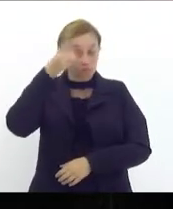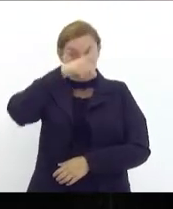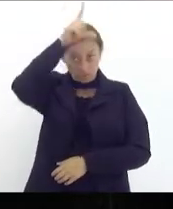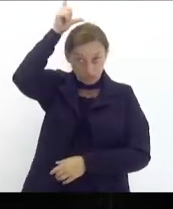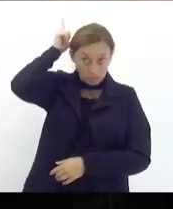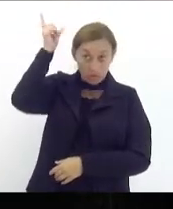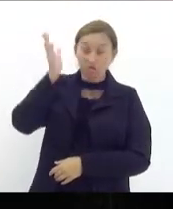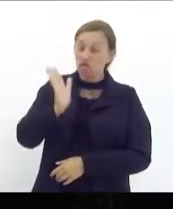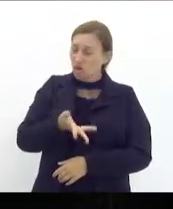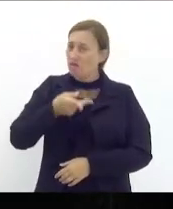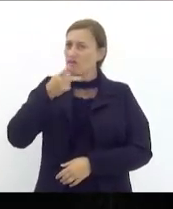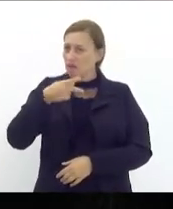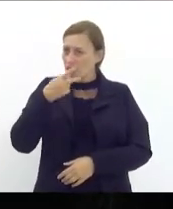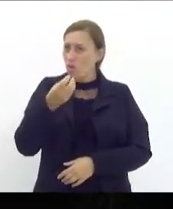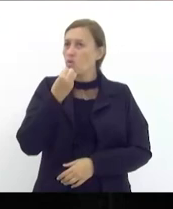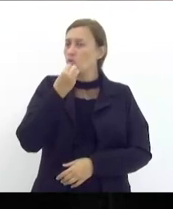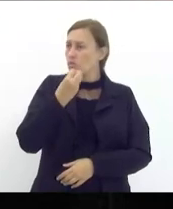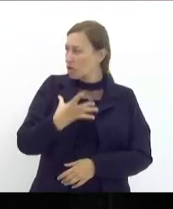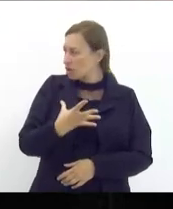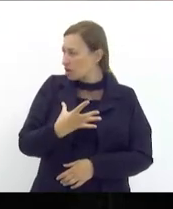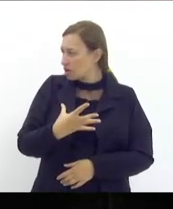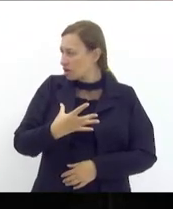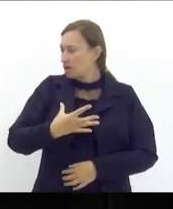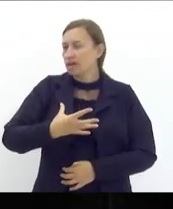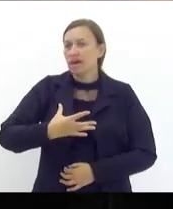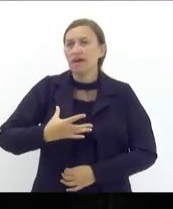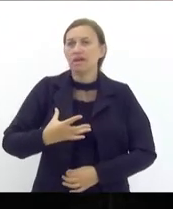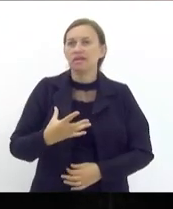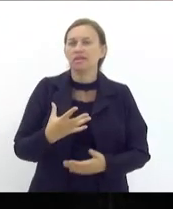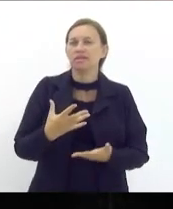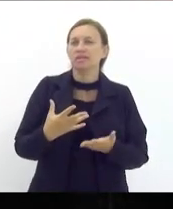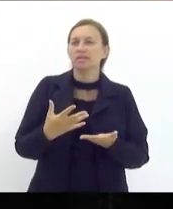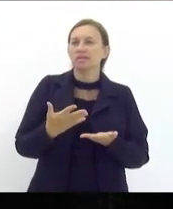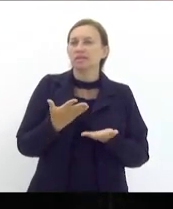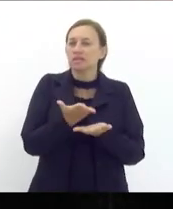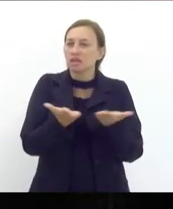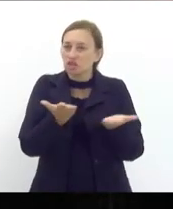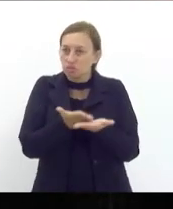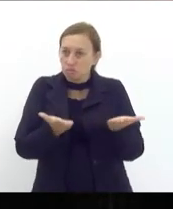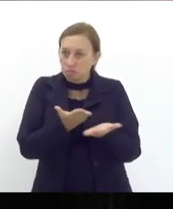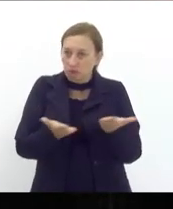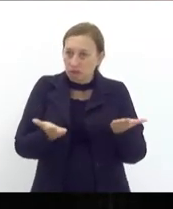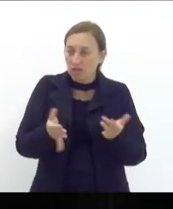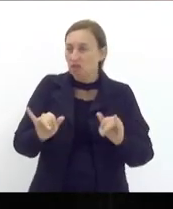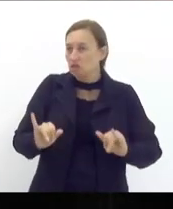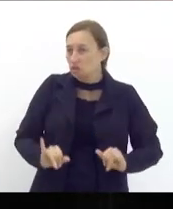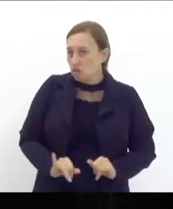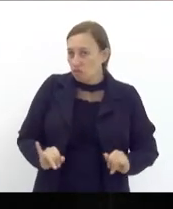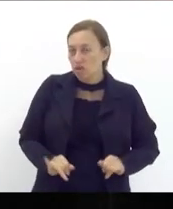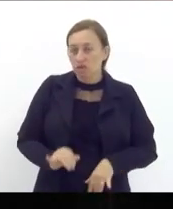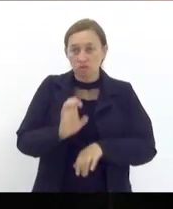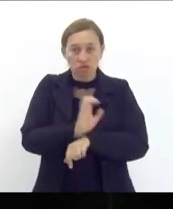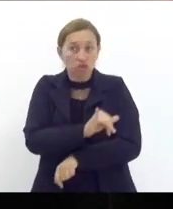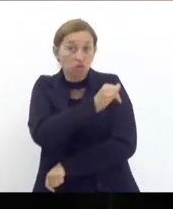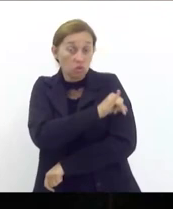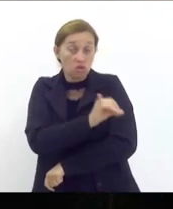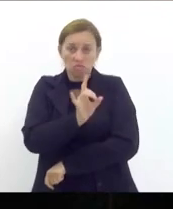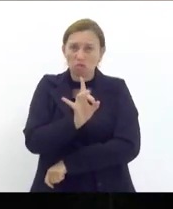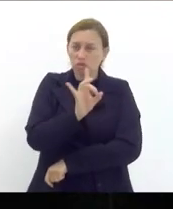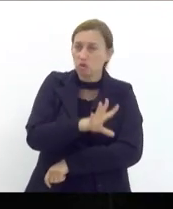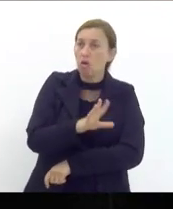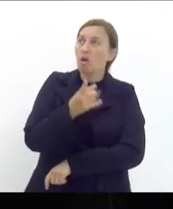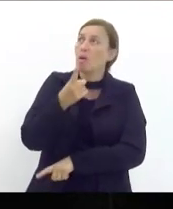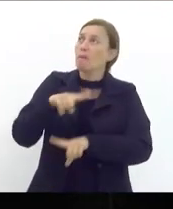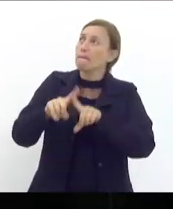Correia da Rocha falou muito bem a respeito das perdas que o estado do Rio vem sofrendo e não apenas o estado do Rio na